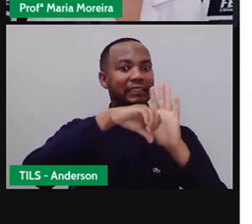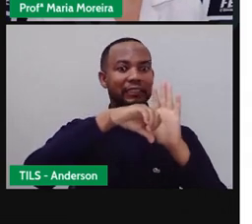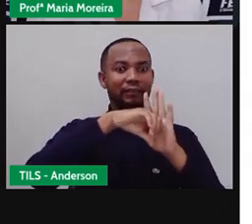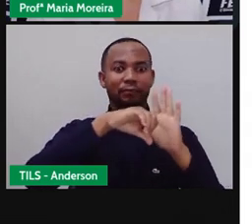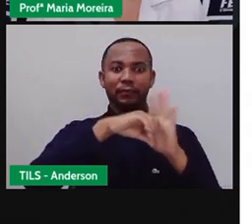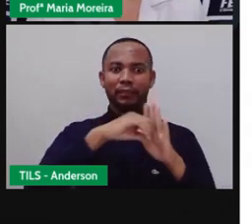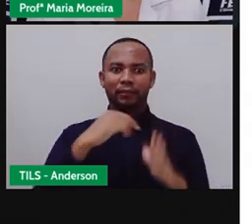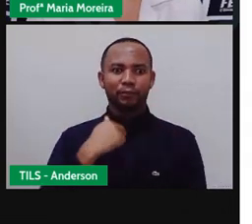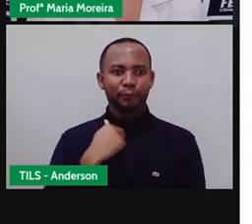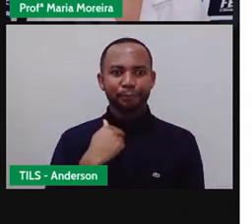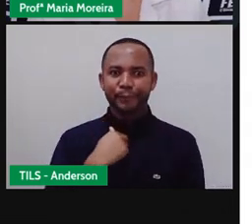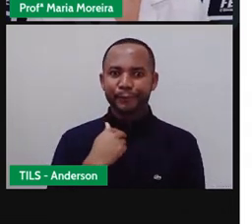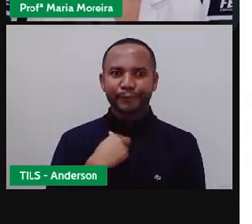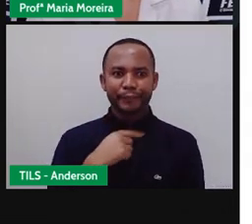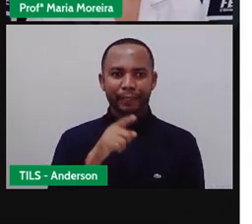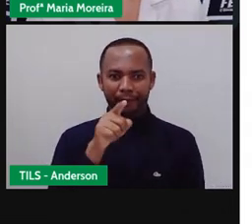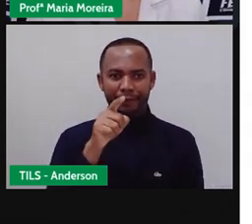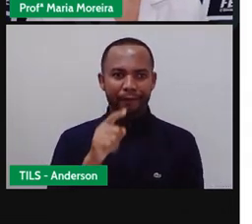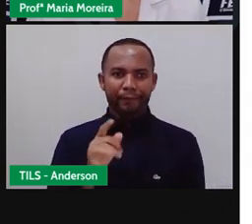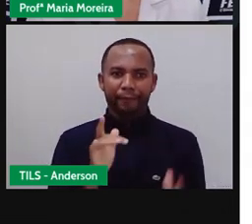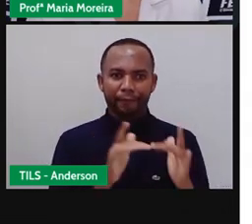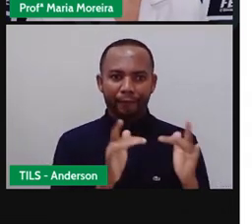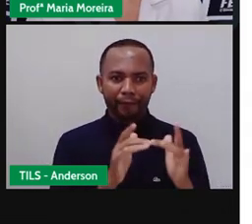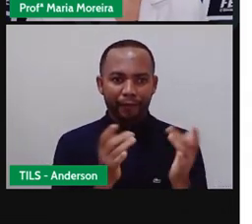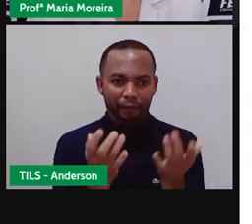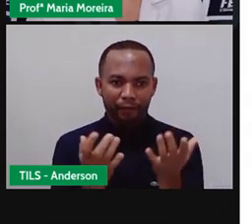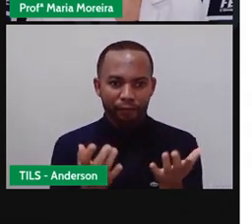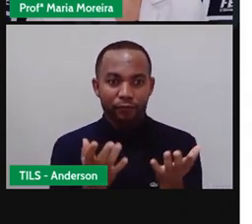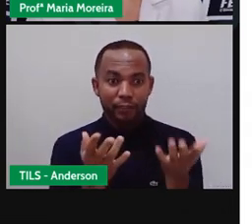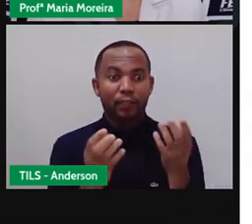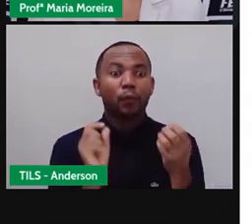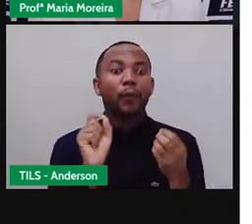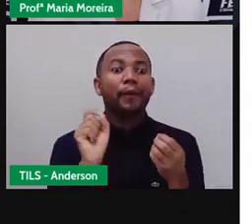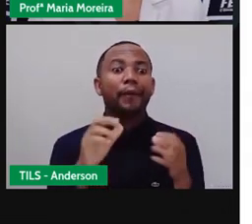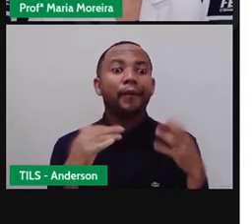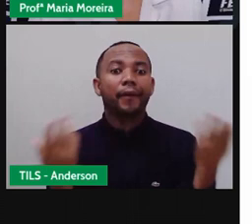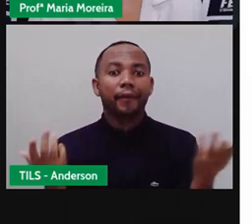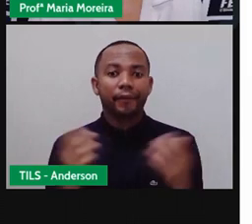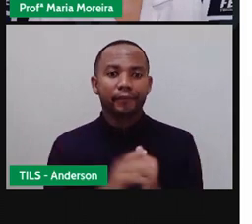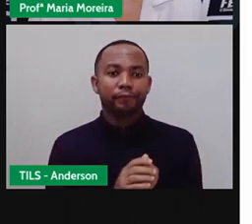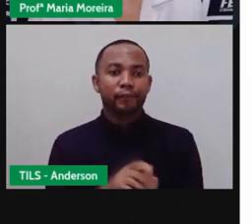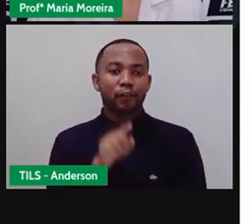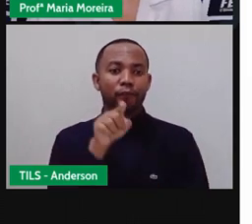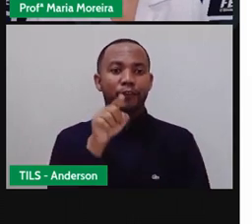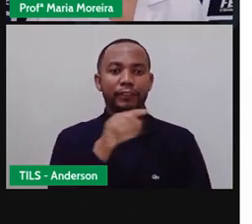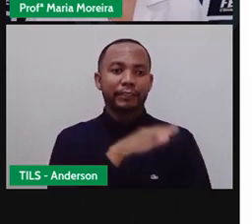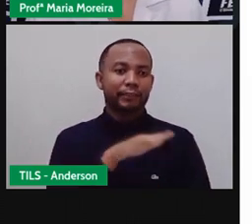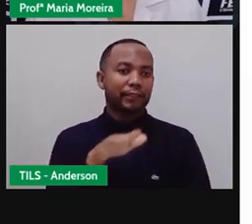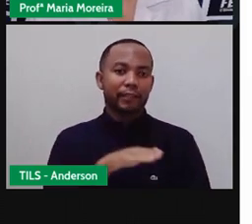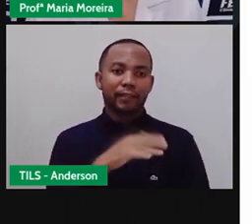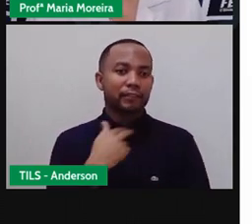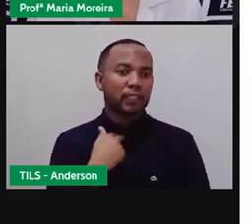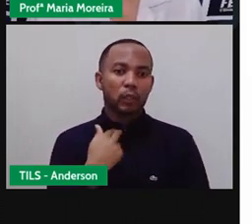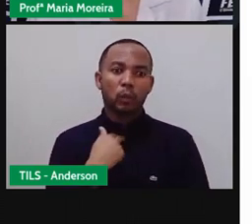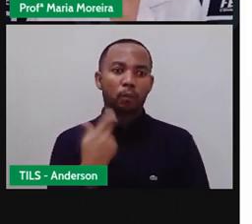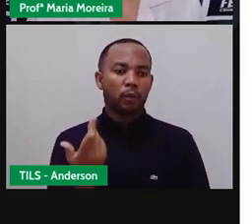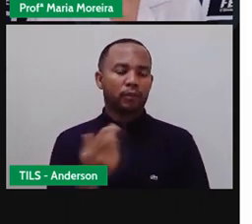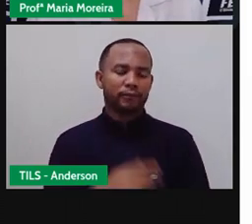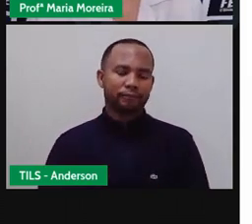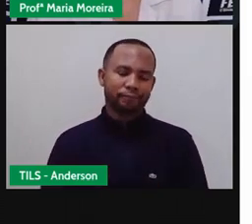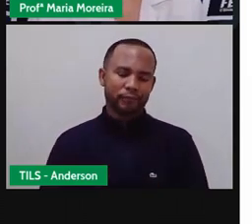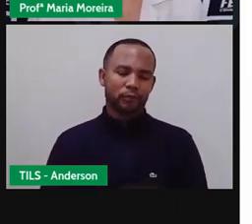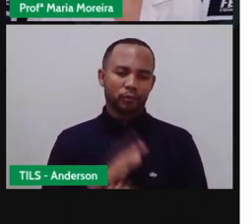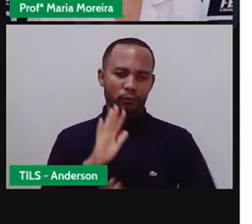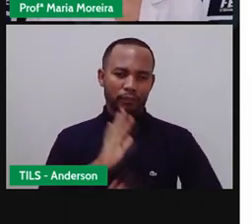contato com você, ela é um criminoso, né? E aí você precisa mostrar para quem? Para os responsáveis, certo?